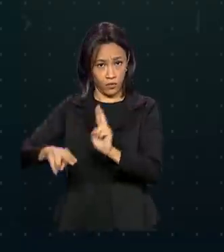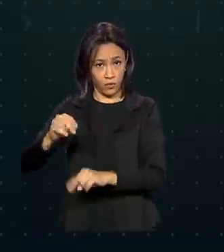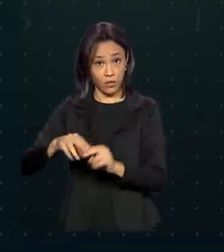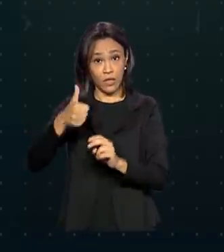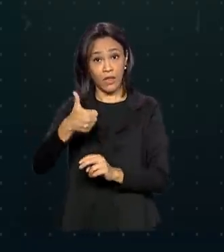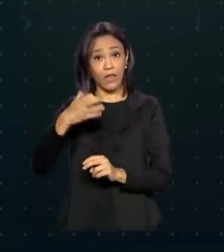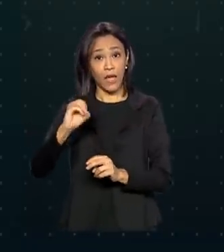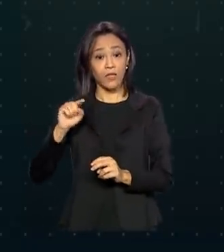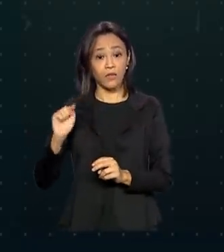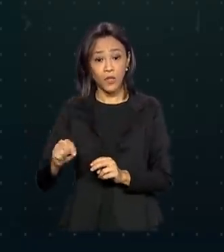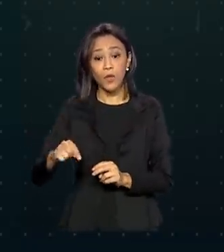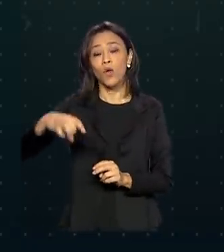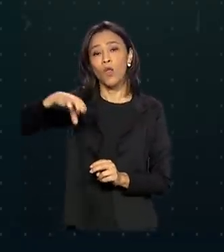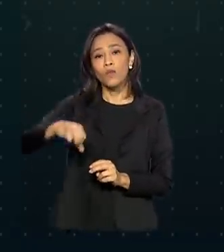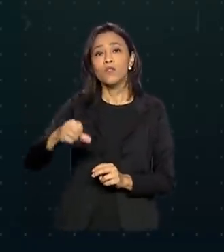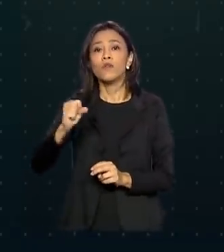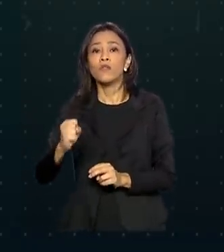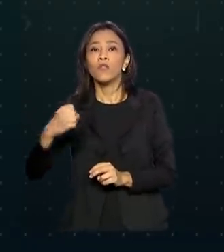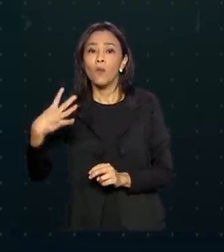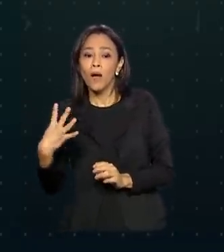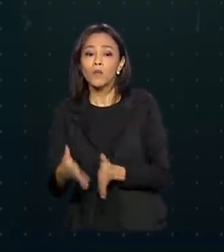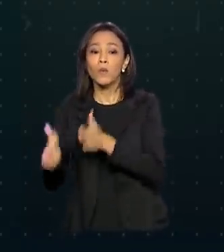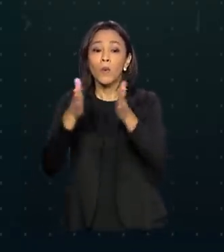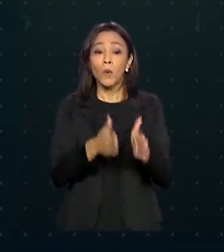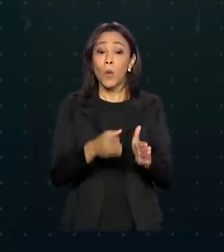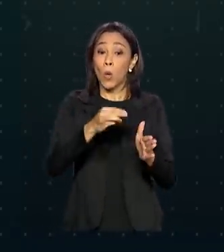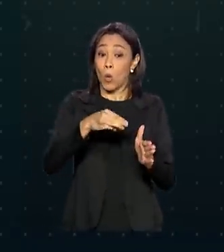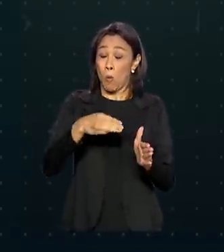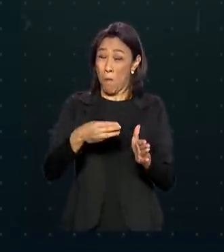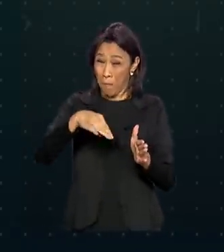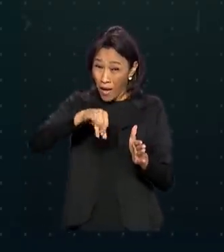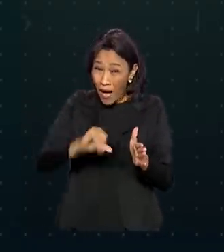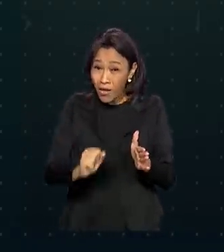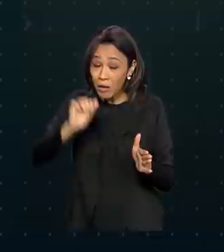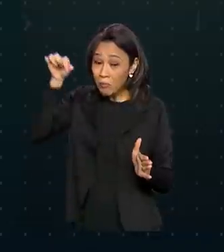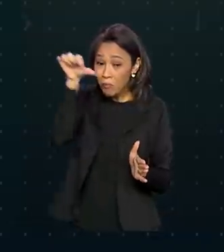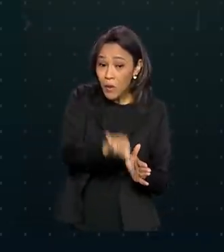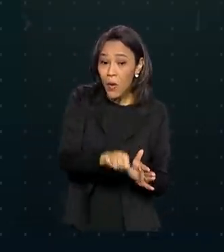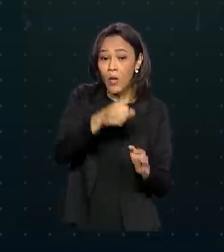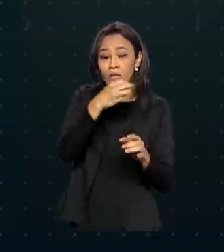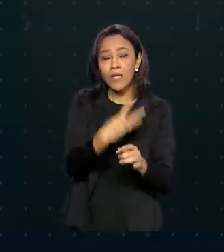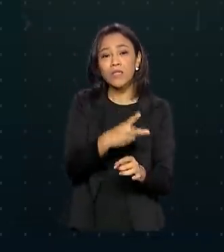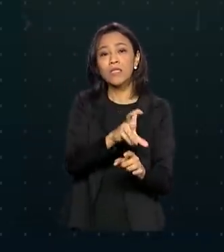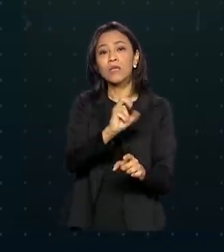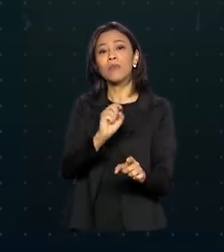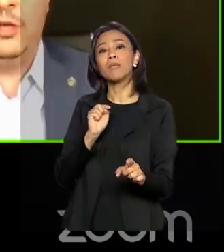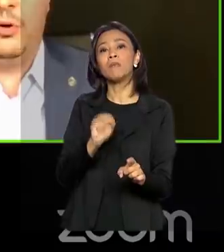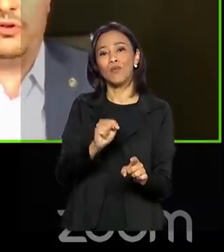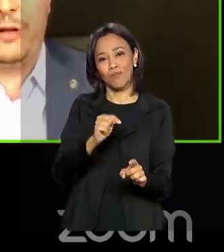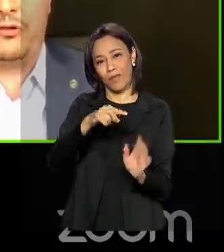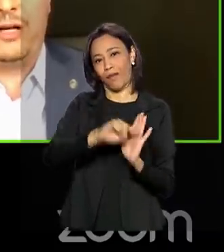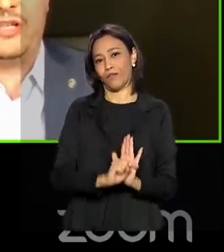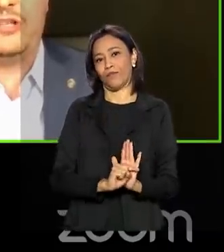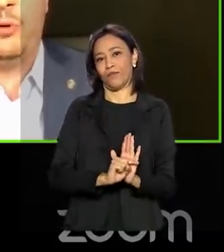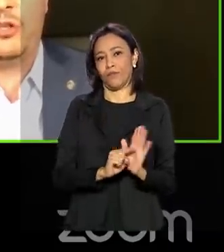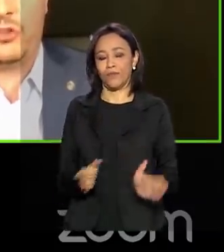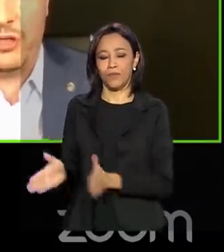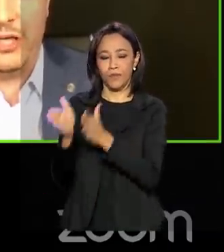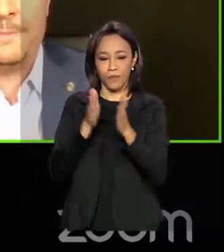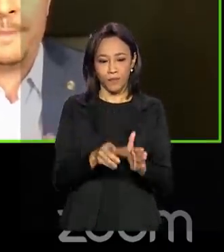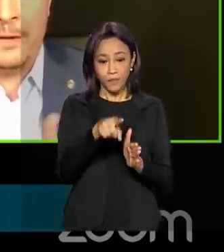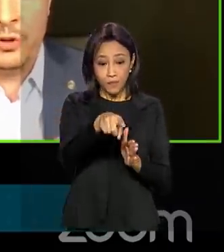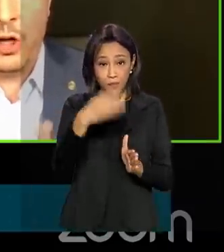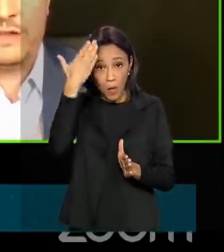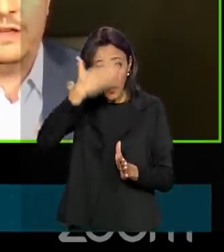e 984. Em maio, o saldo era bem pior, de 350 mil negativos. Os números do CAGED